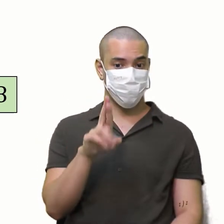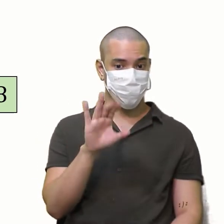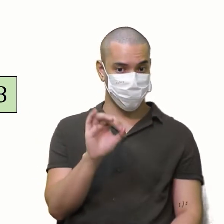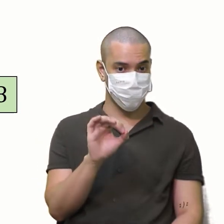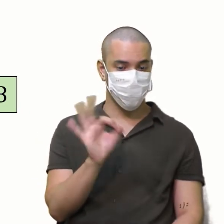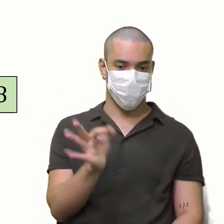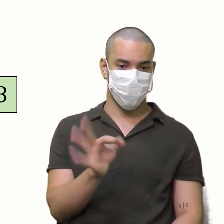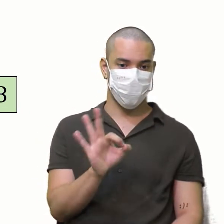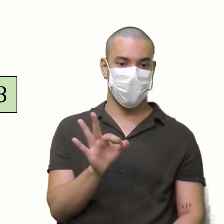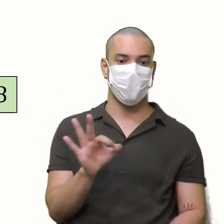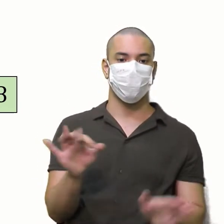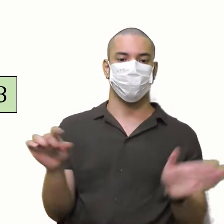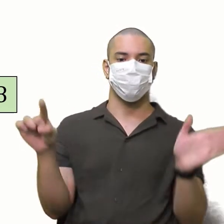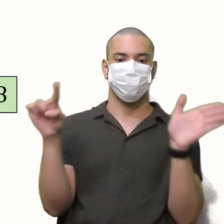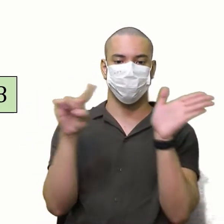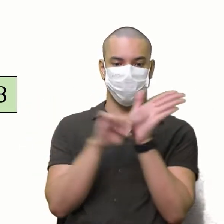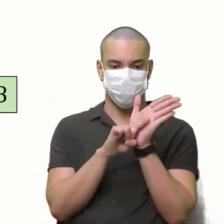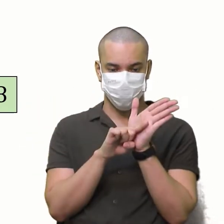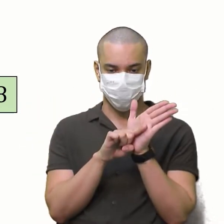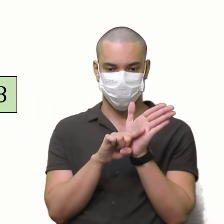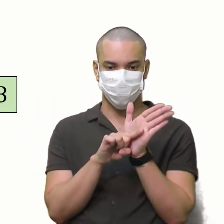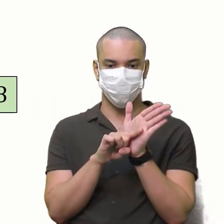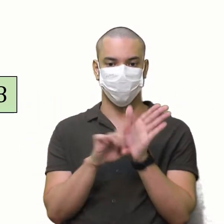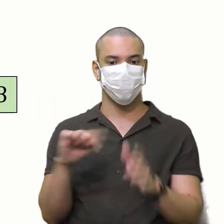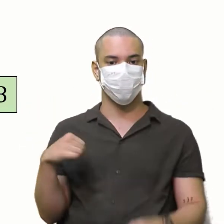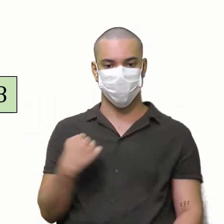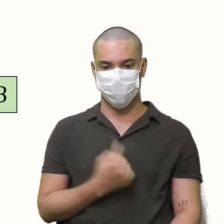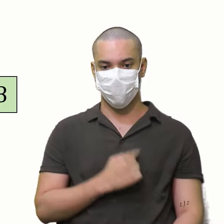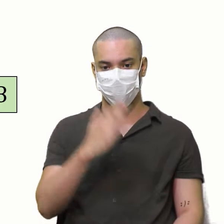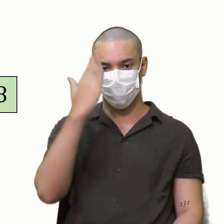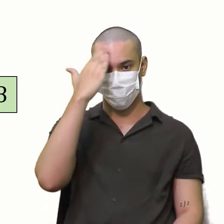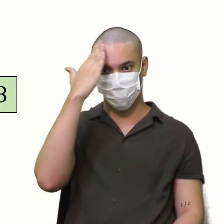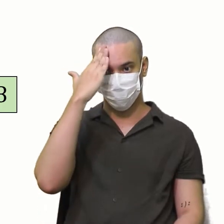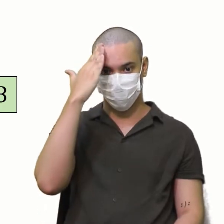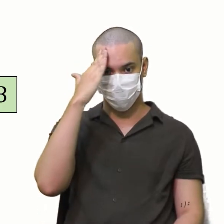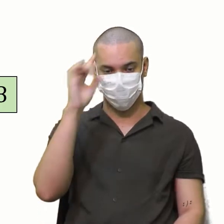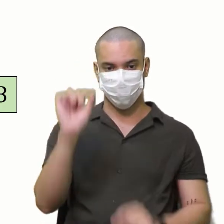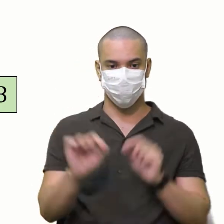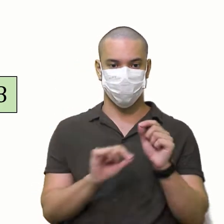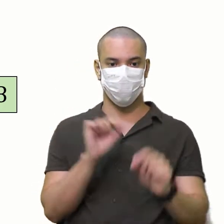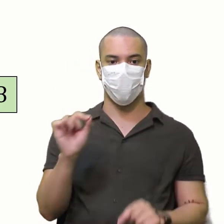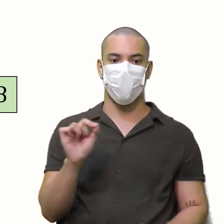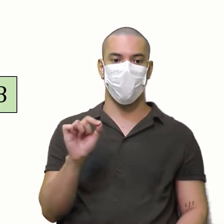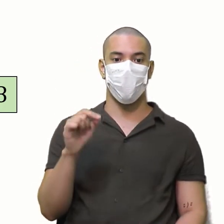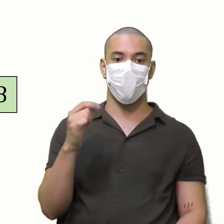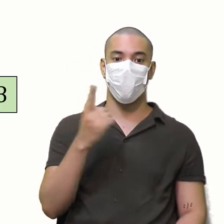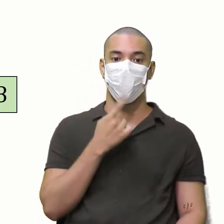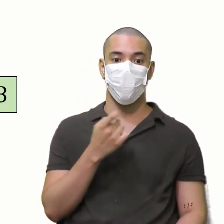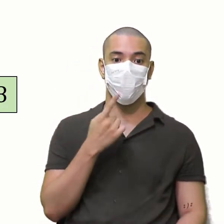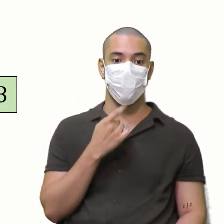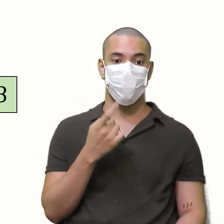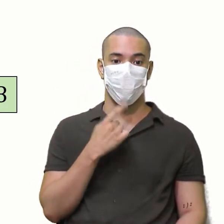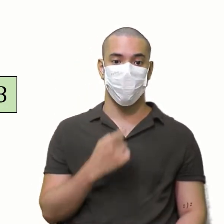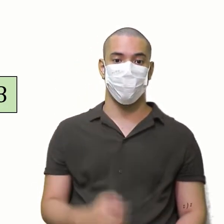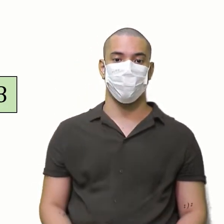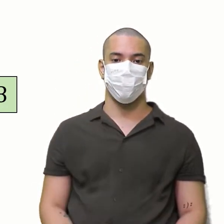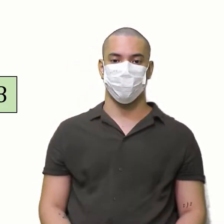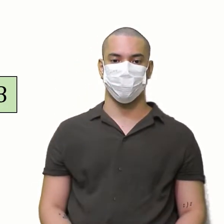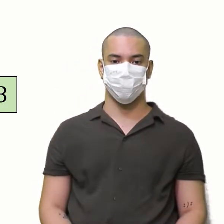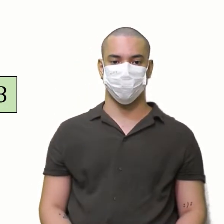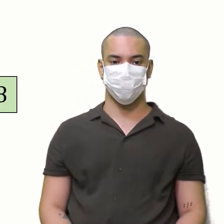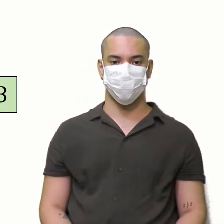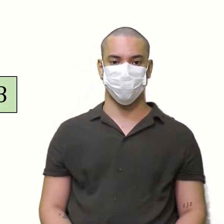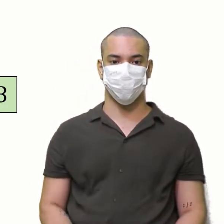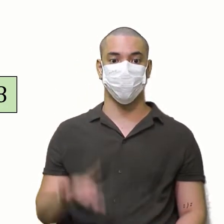Beleza Menos A gente vai subtrair agora As da diagonal Secundária Da mesma